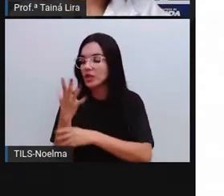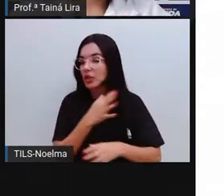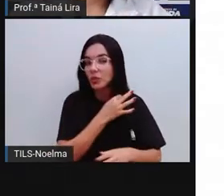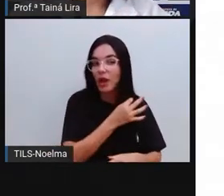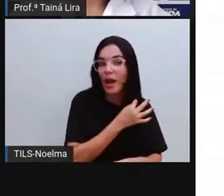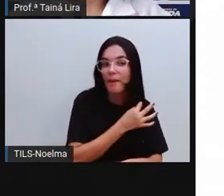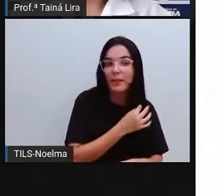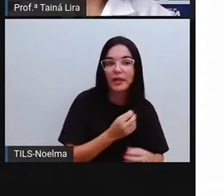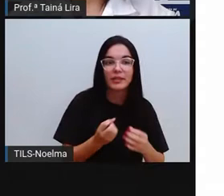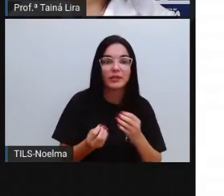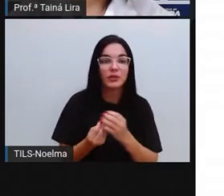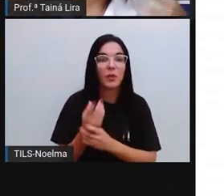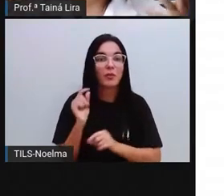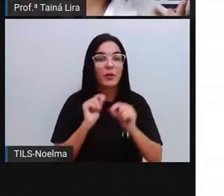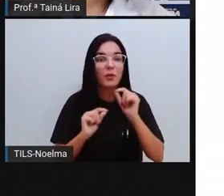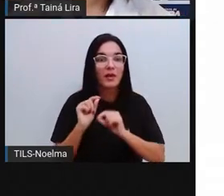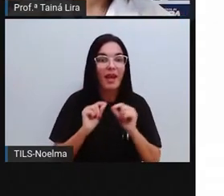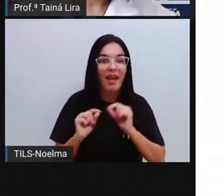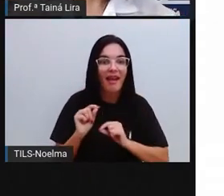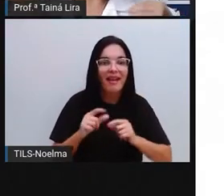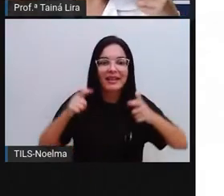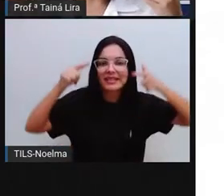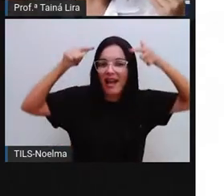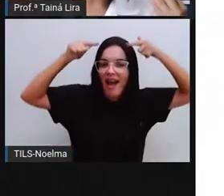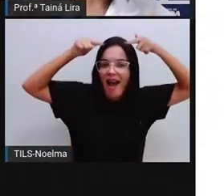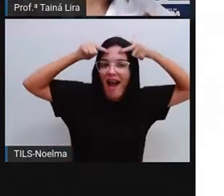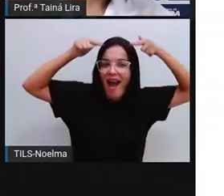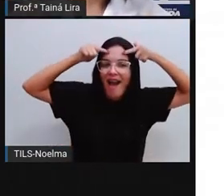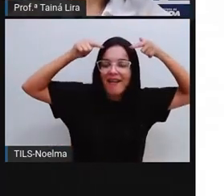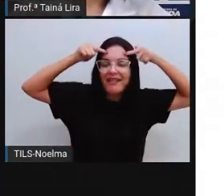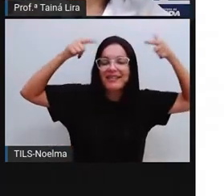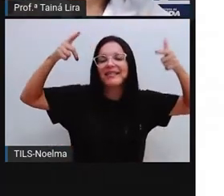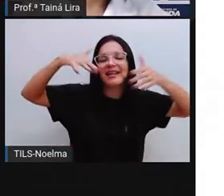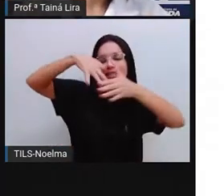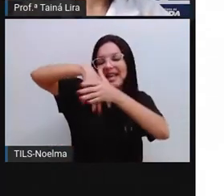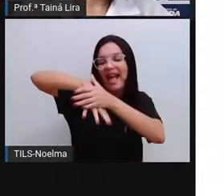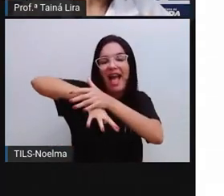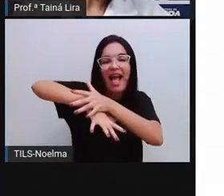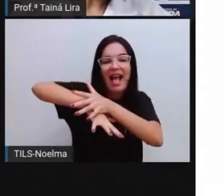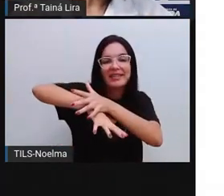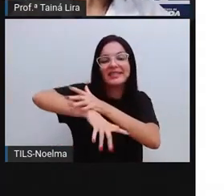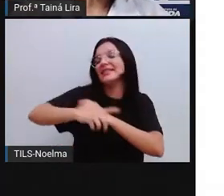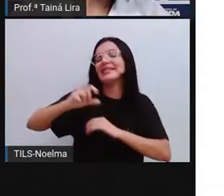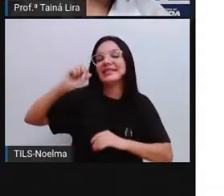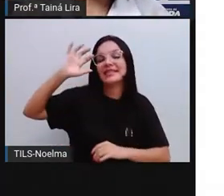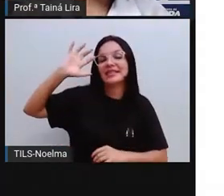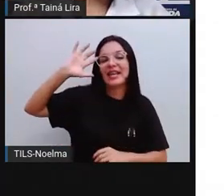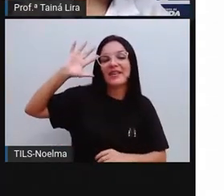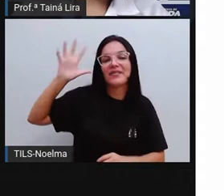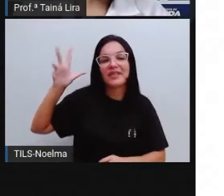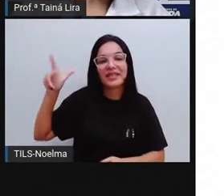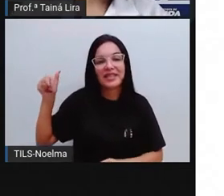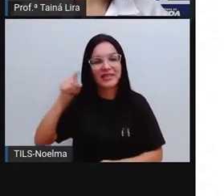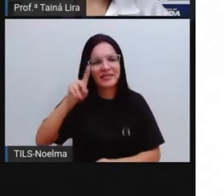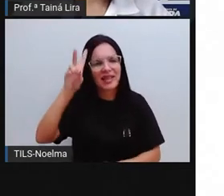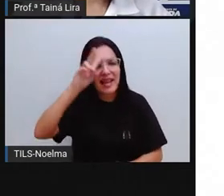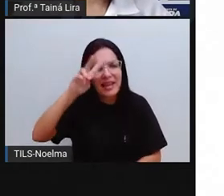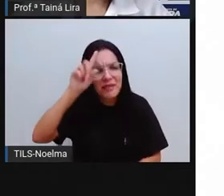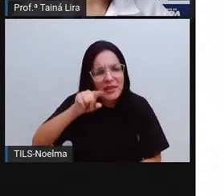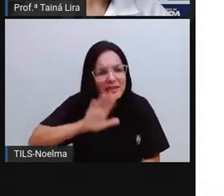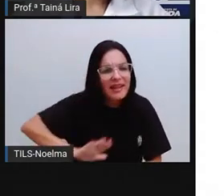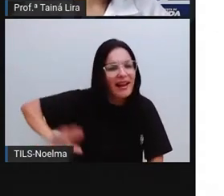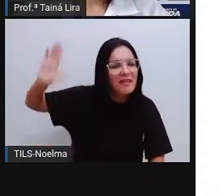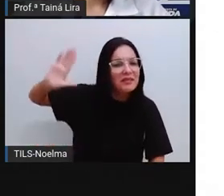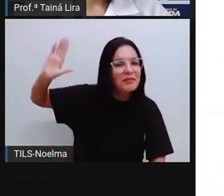descobriu mais também sobre suas origens, suas raízes africanas, tá? Quem lembra disso? Levanta aí a mão para